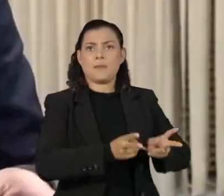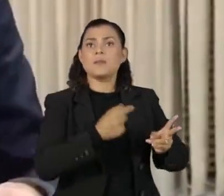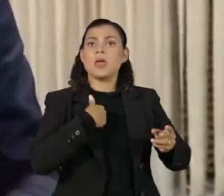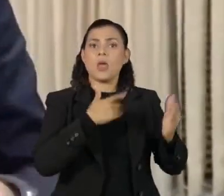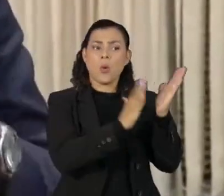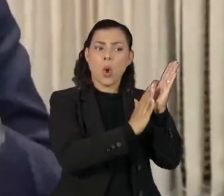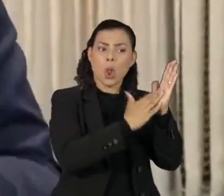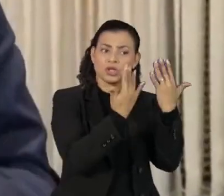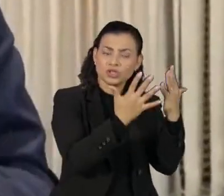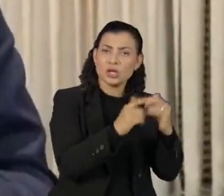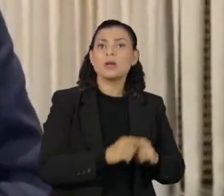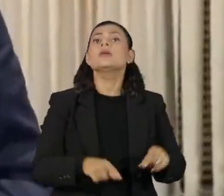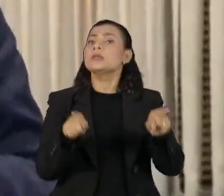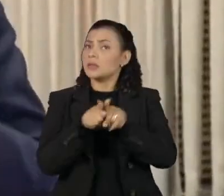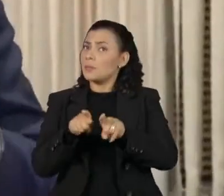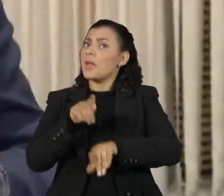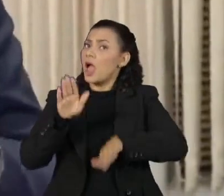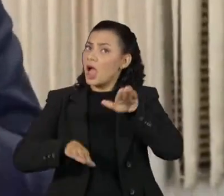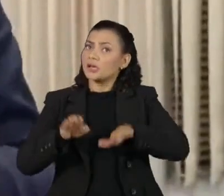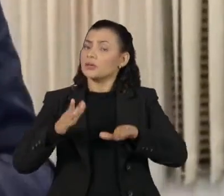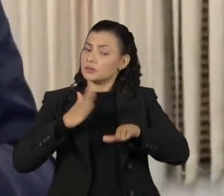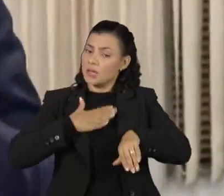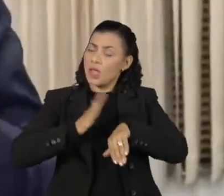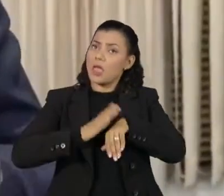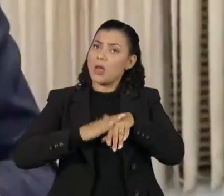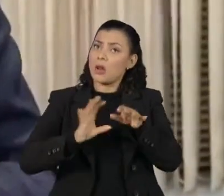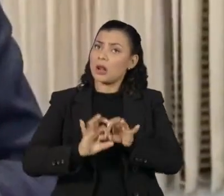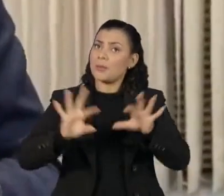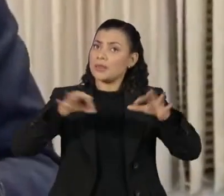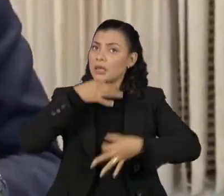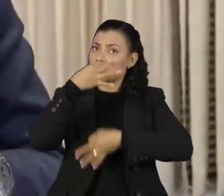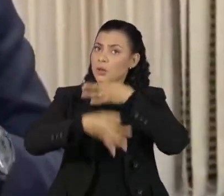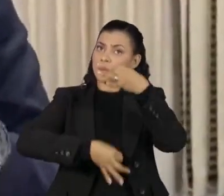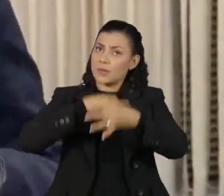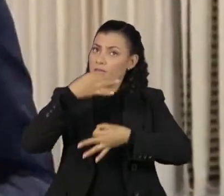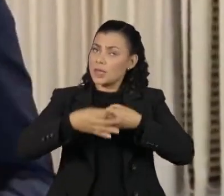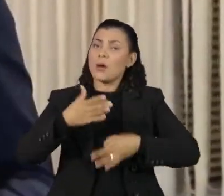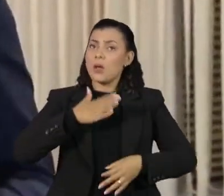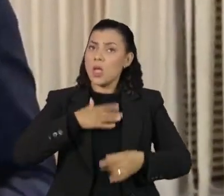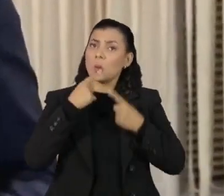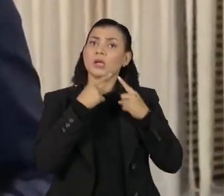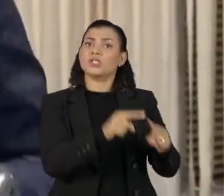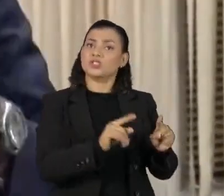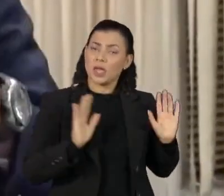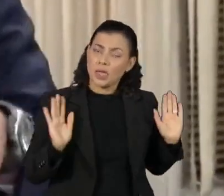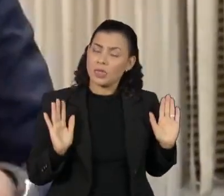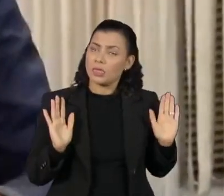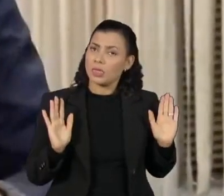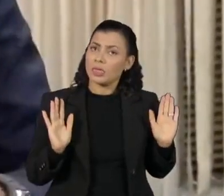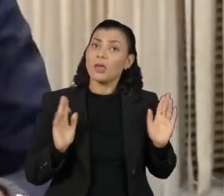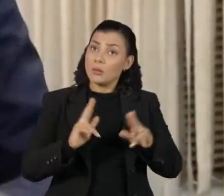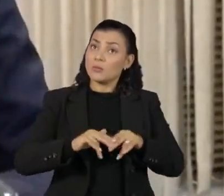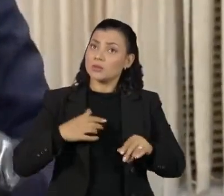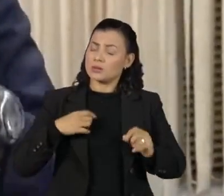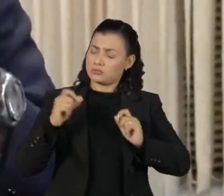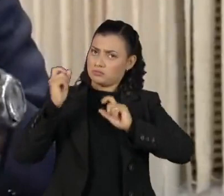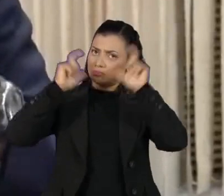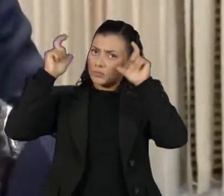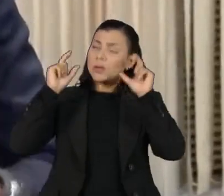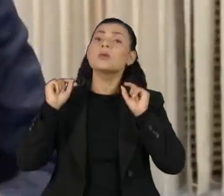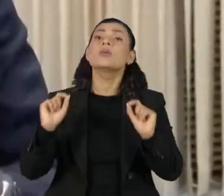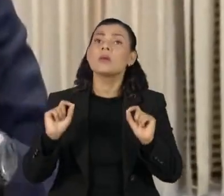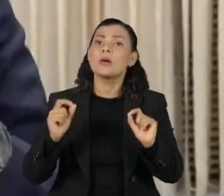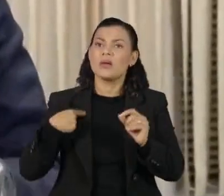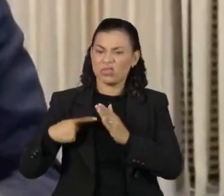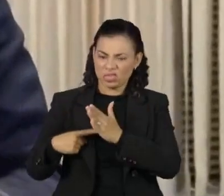elogiei, seja quando exercendo a liberdade de expressão, o critiquei. Agora o que me espanta é ter